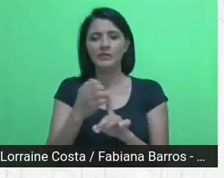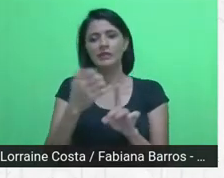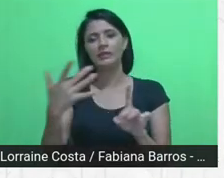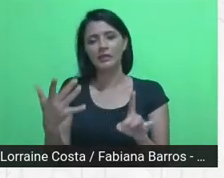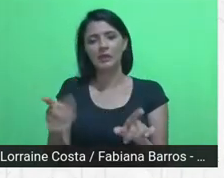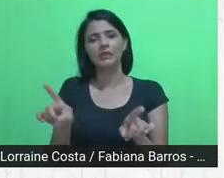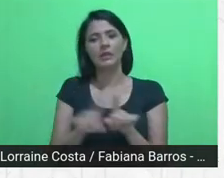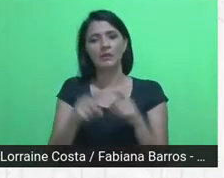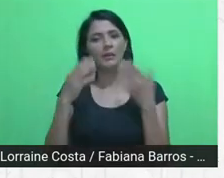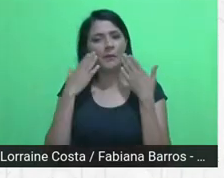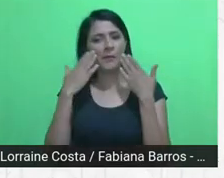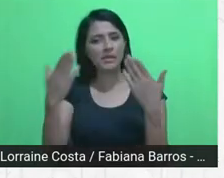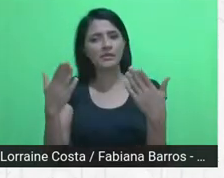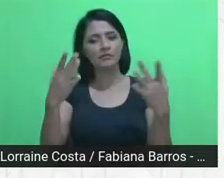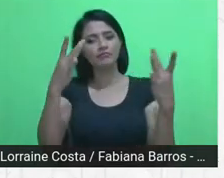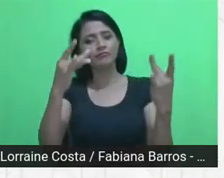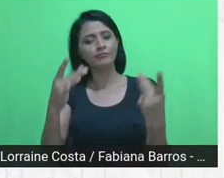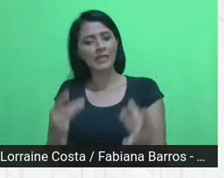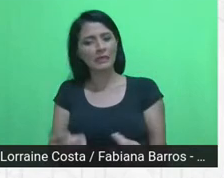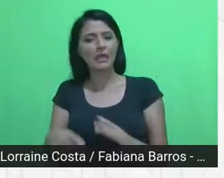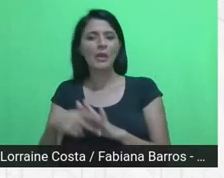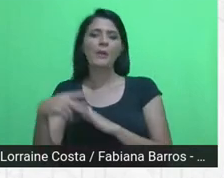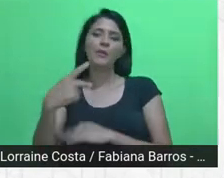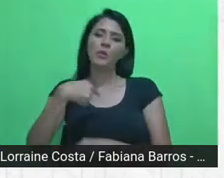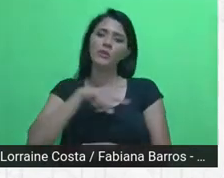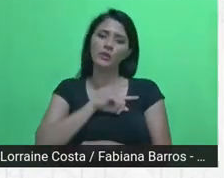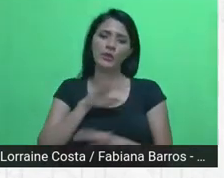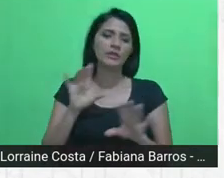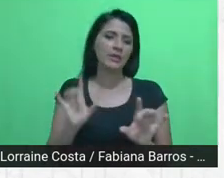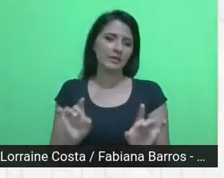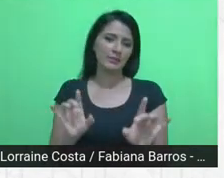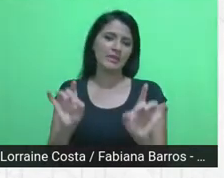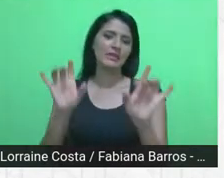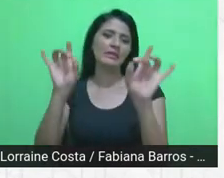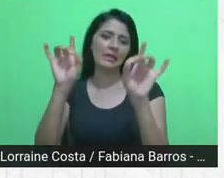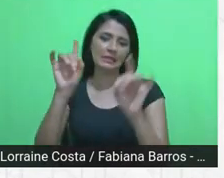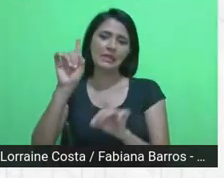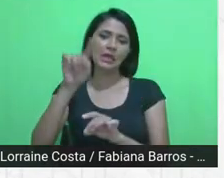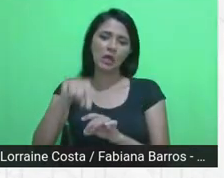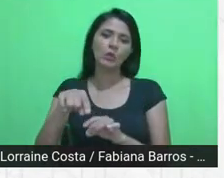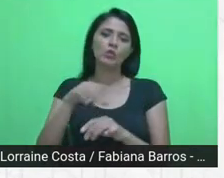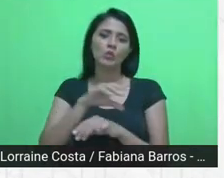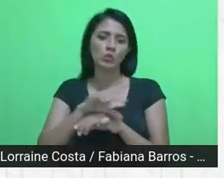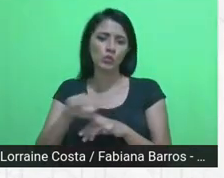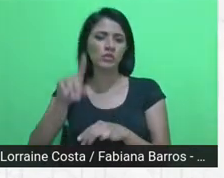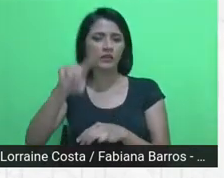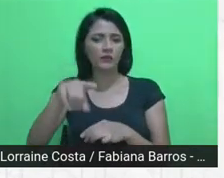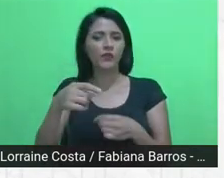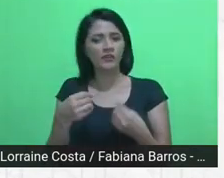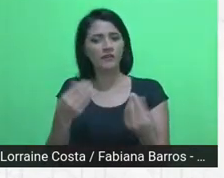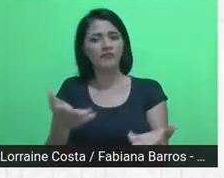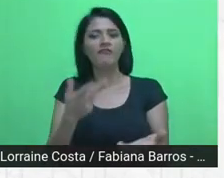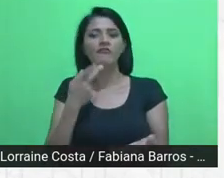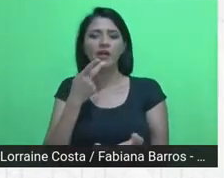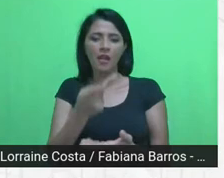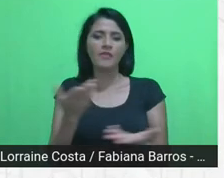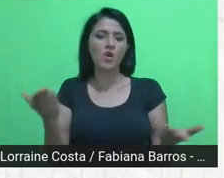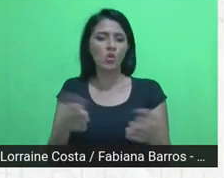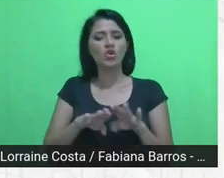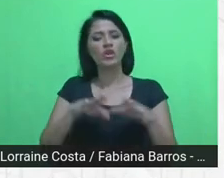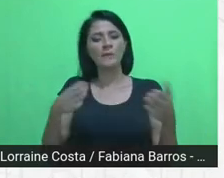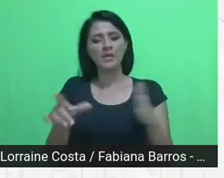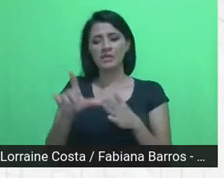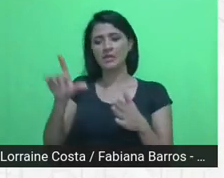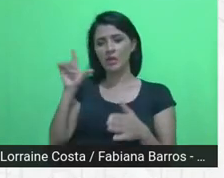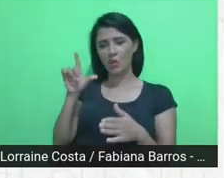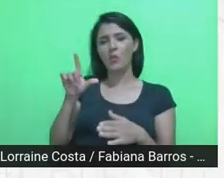particularidades da nossa especialização, que foi citada hoje, né, na mesa anterior pela professora Eliana como